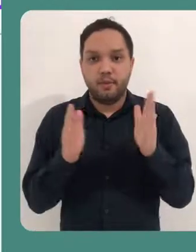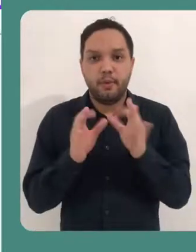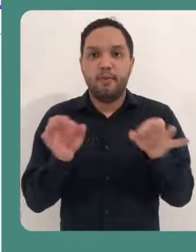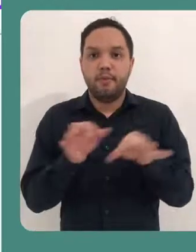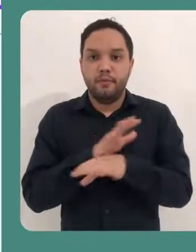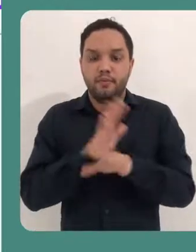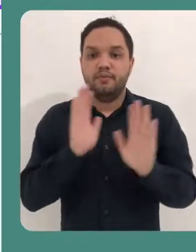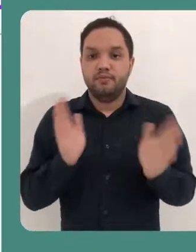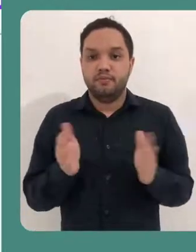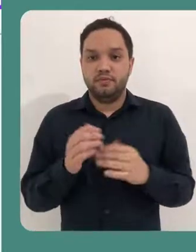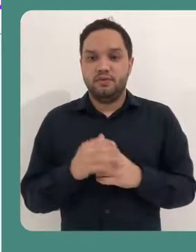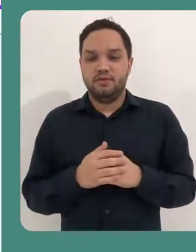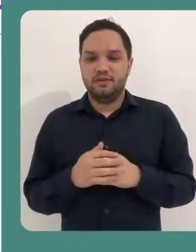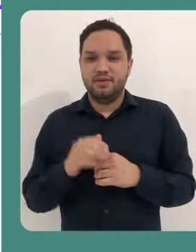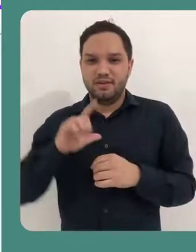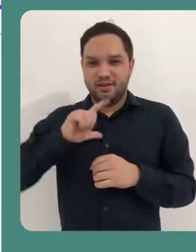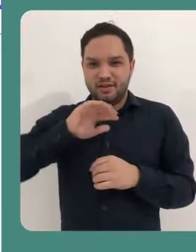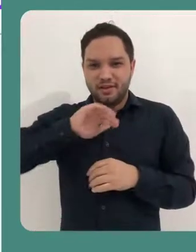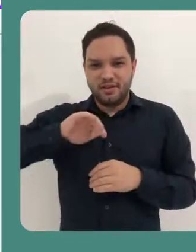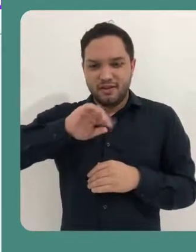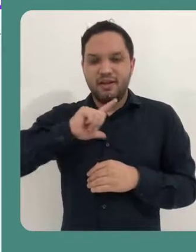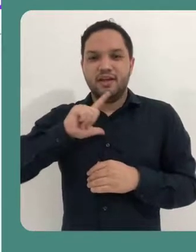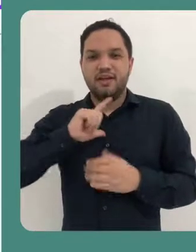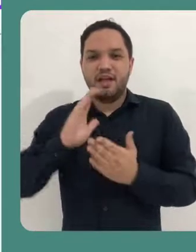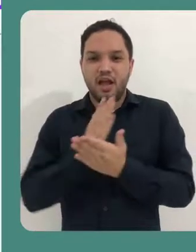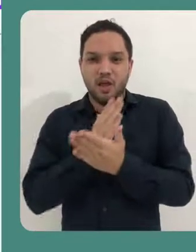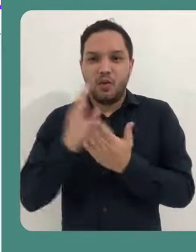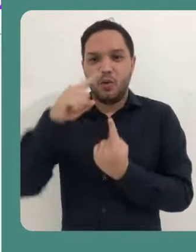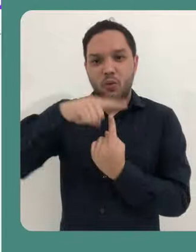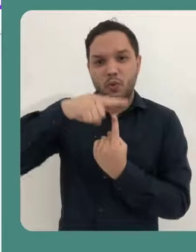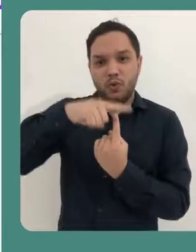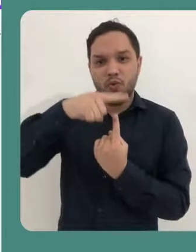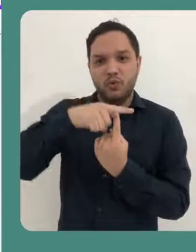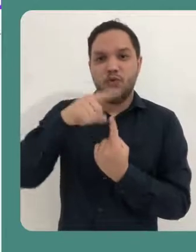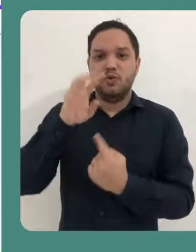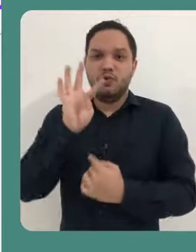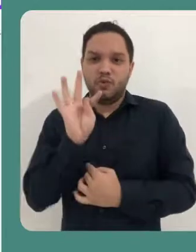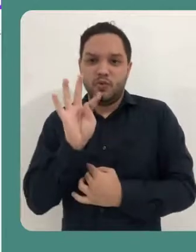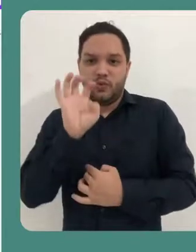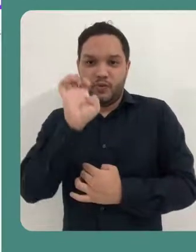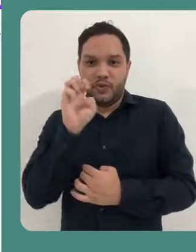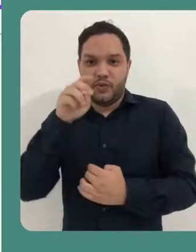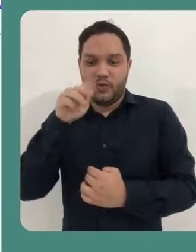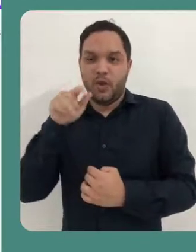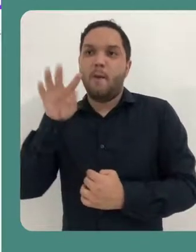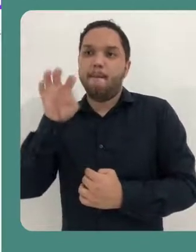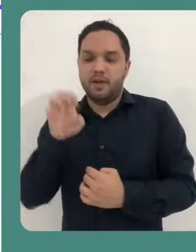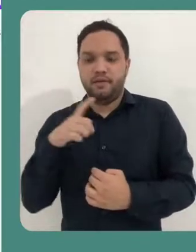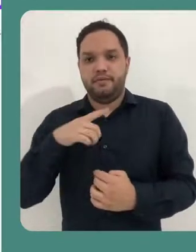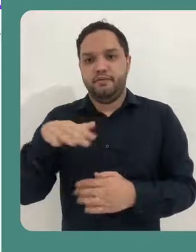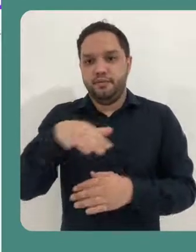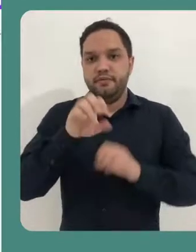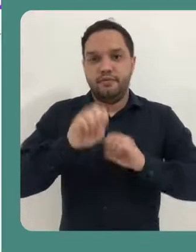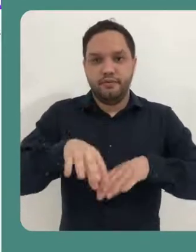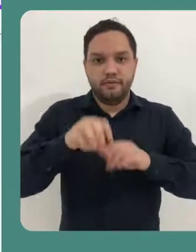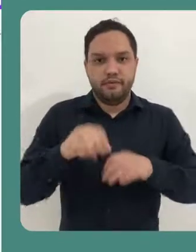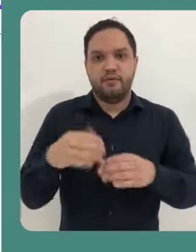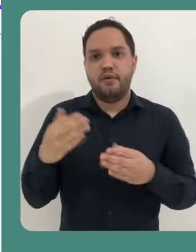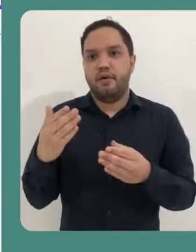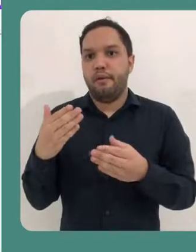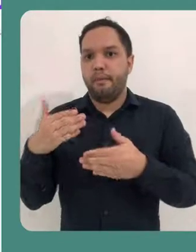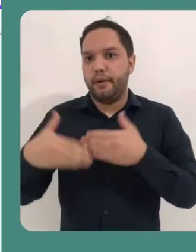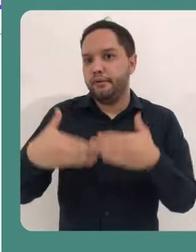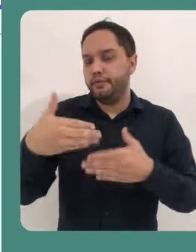tem um tamanho pré-formatado de página. Então aqui na lateral, a gente tem alguns tipos de templates separados por categorias,